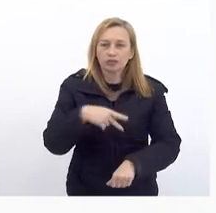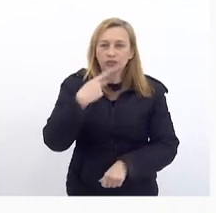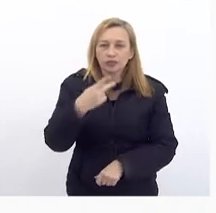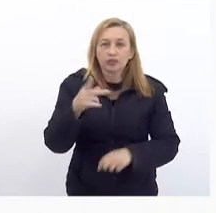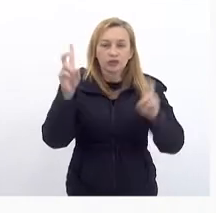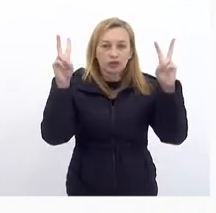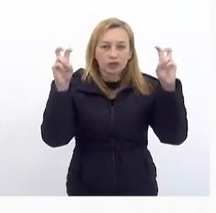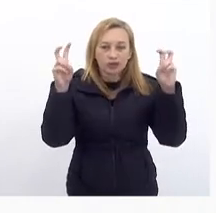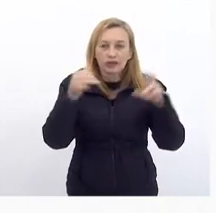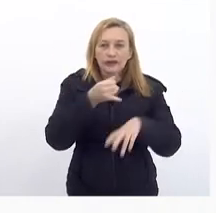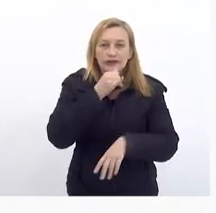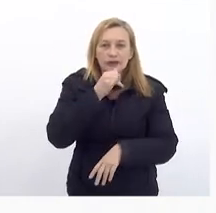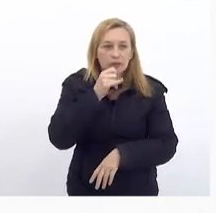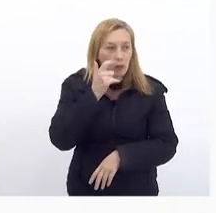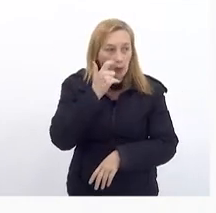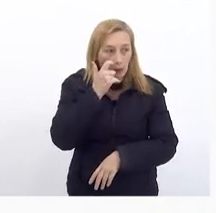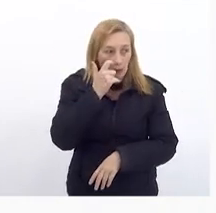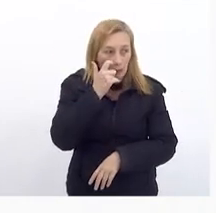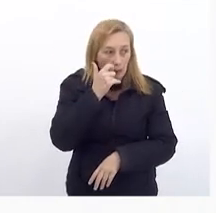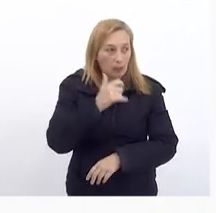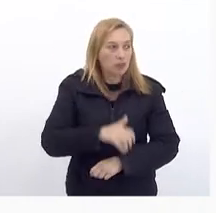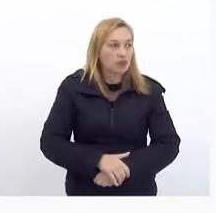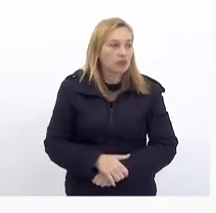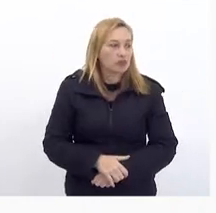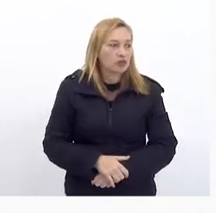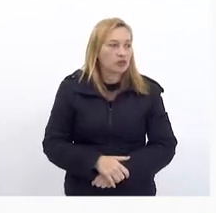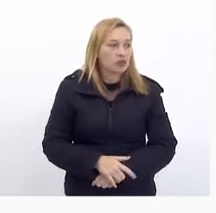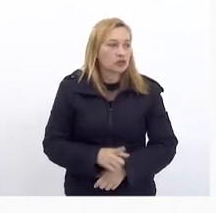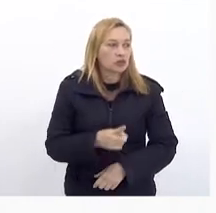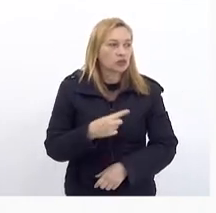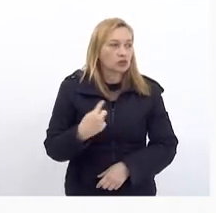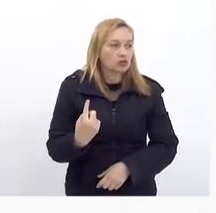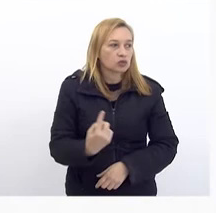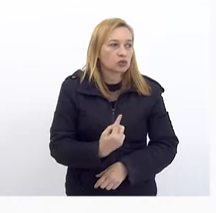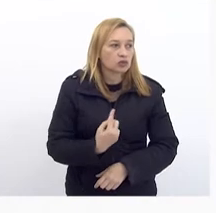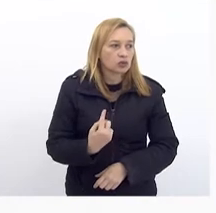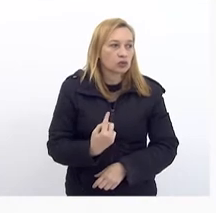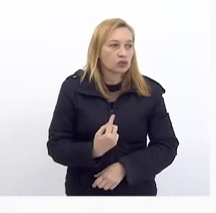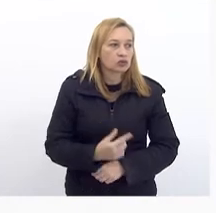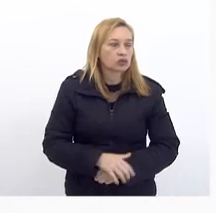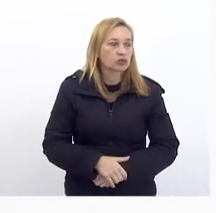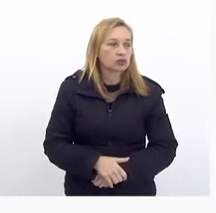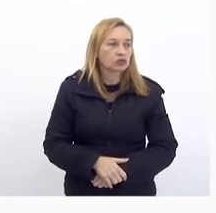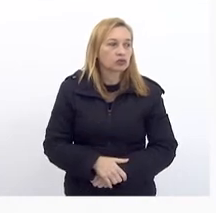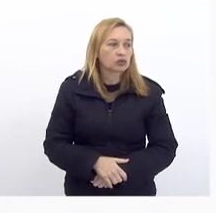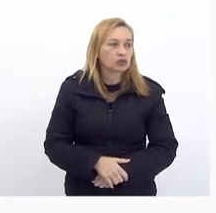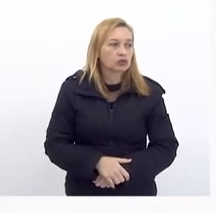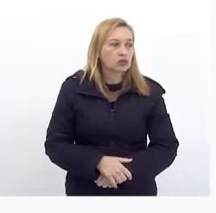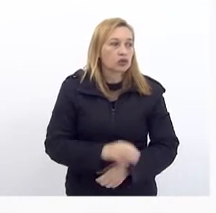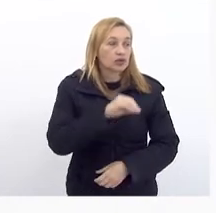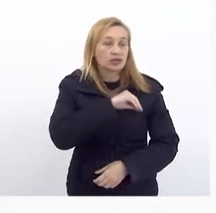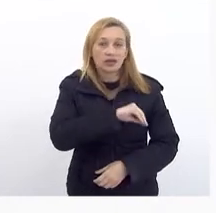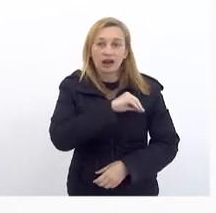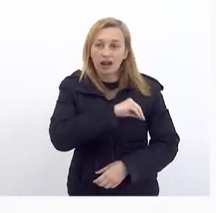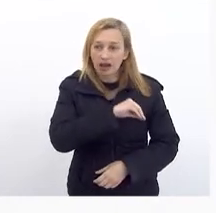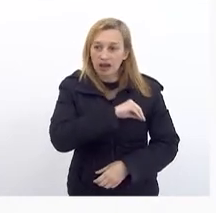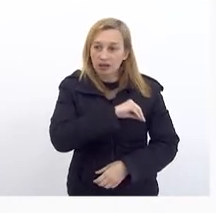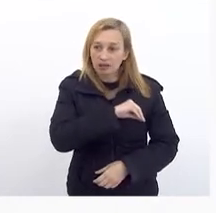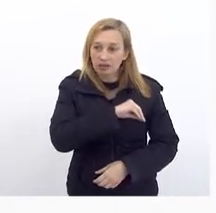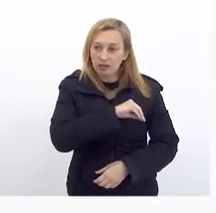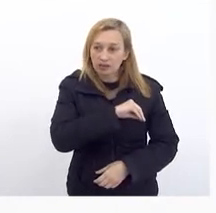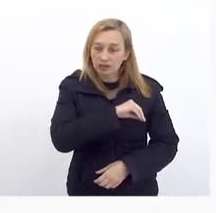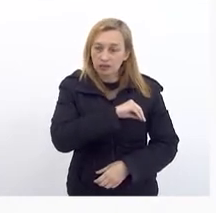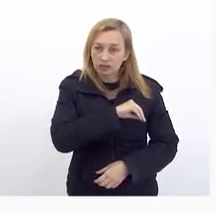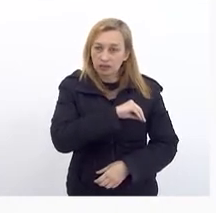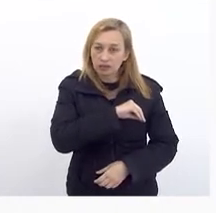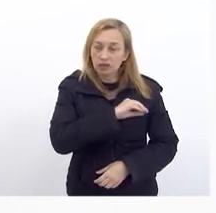o fato Por exemplo Dos reflexos Dos nossos Adiantamentos De salários O quanto Ele está